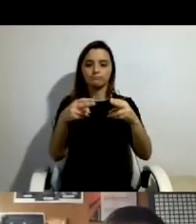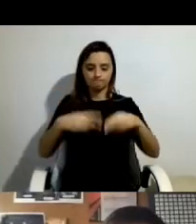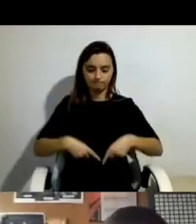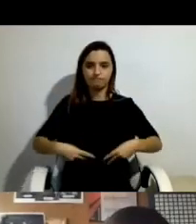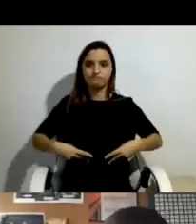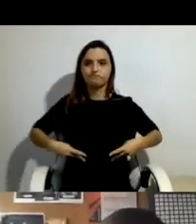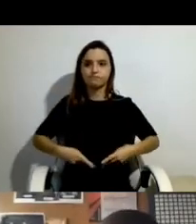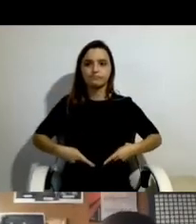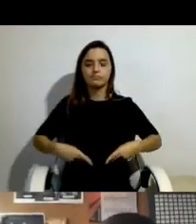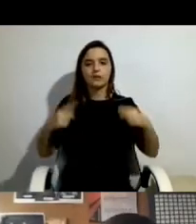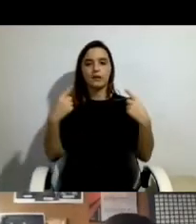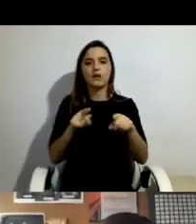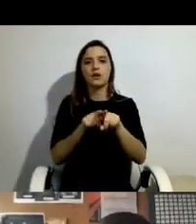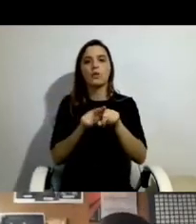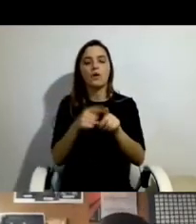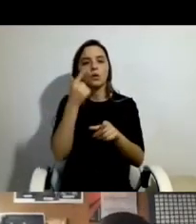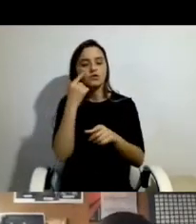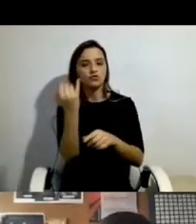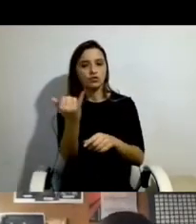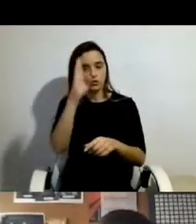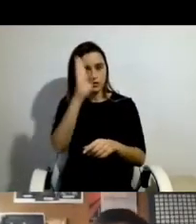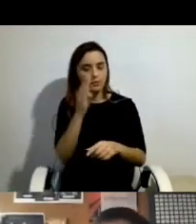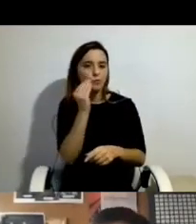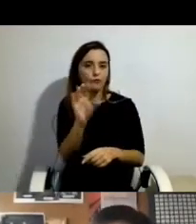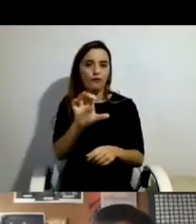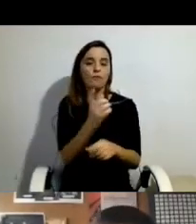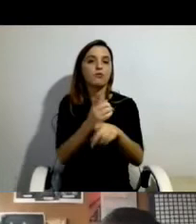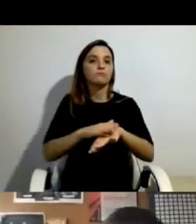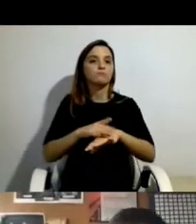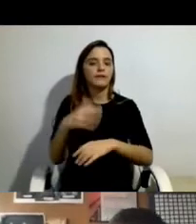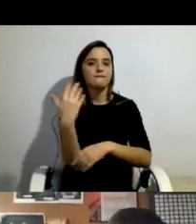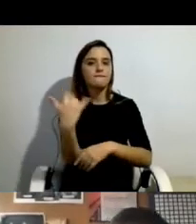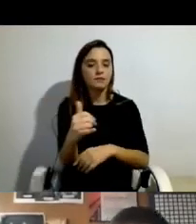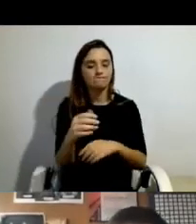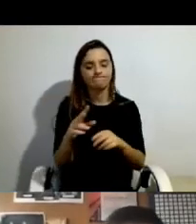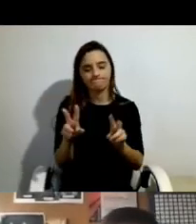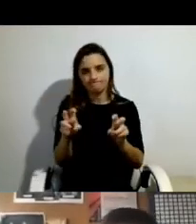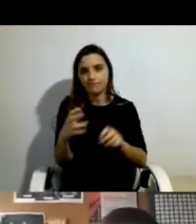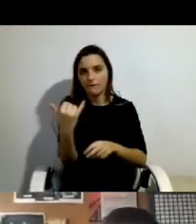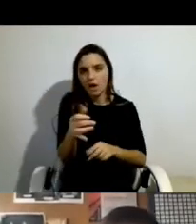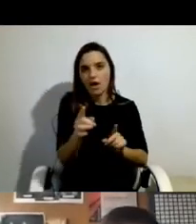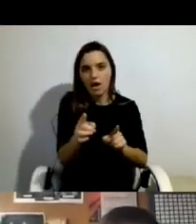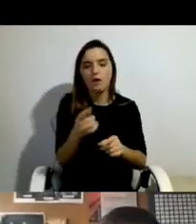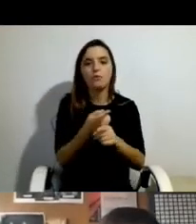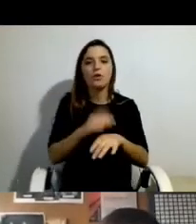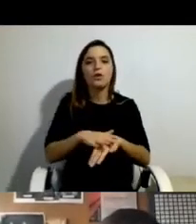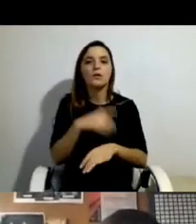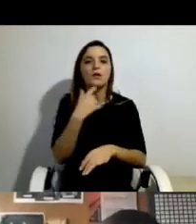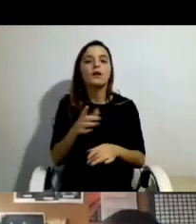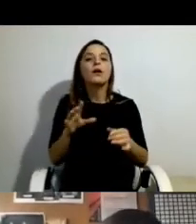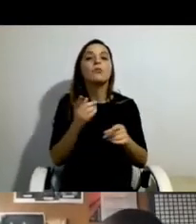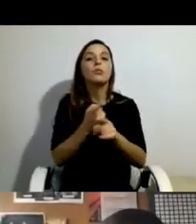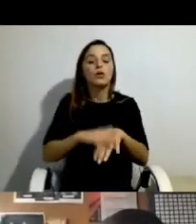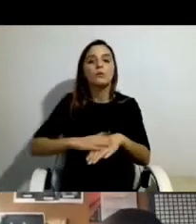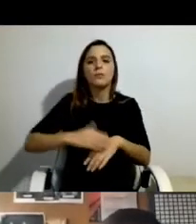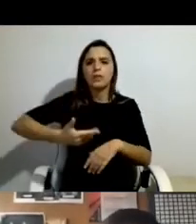instituição e, portanto, aqui há uma dimensão de violência, diria eu, e falou-se também muito atrás da questão dos direitos humanos, que